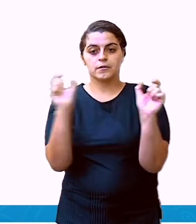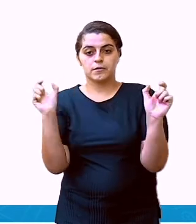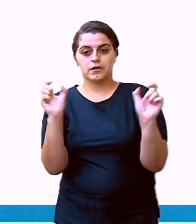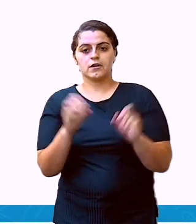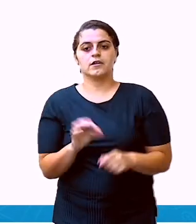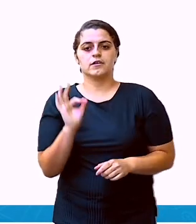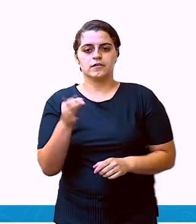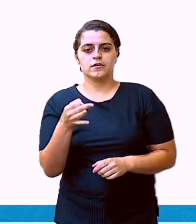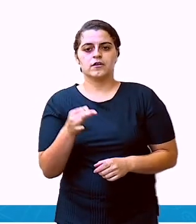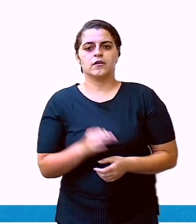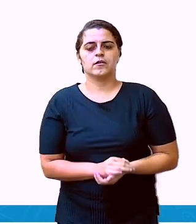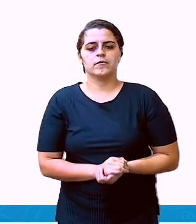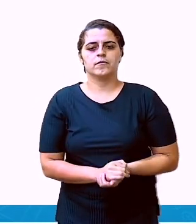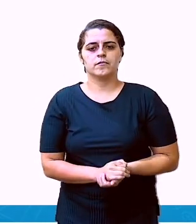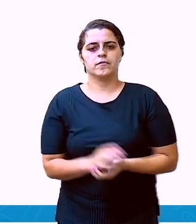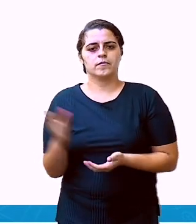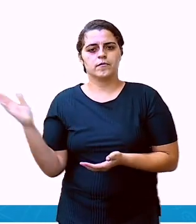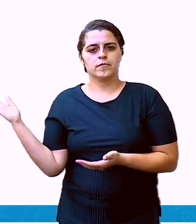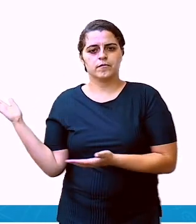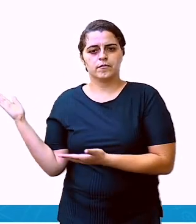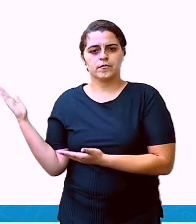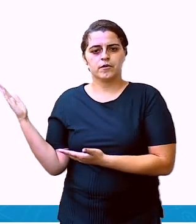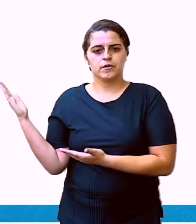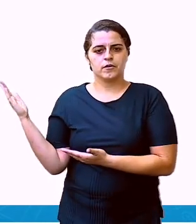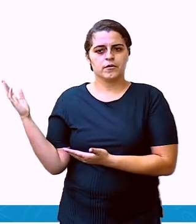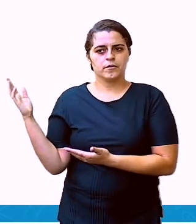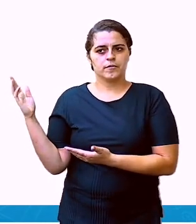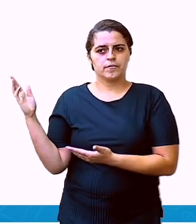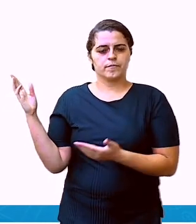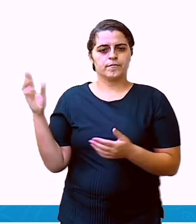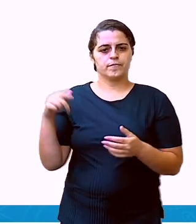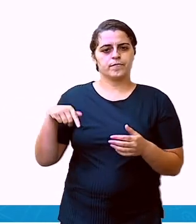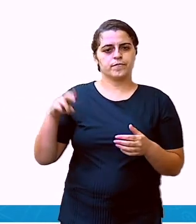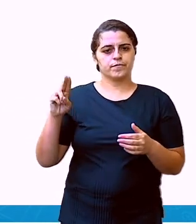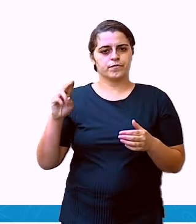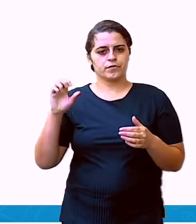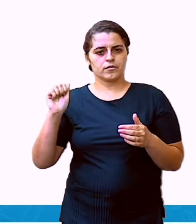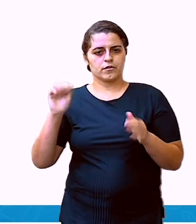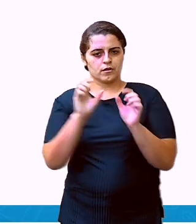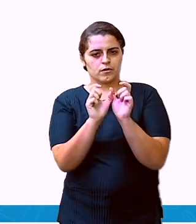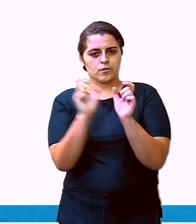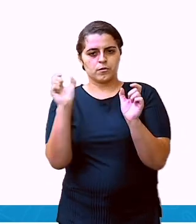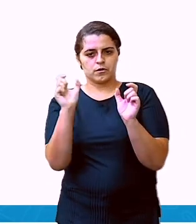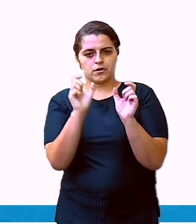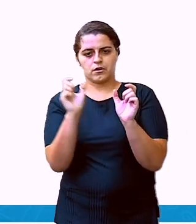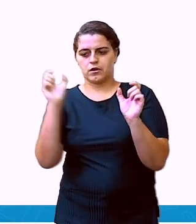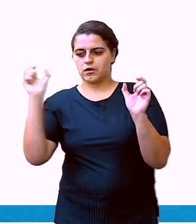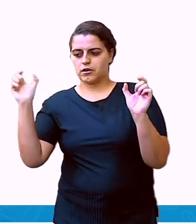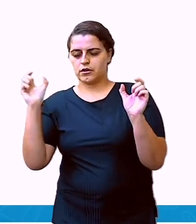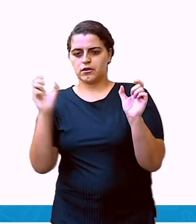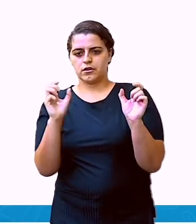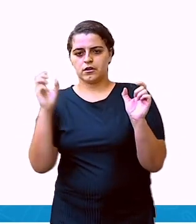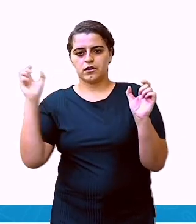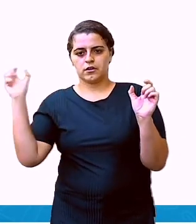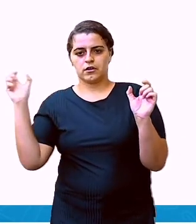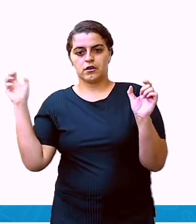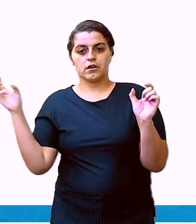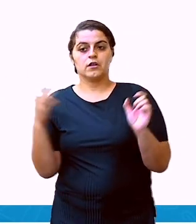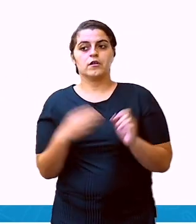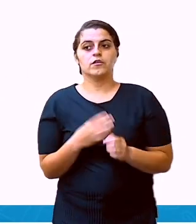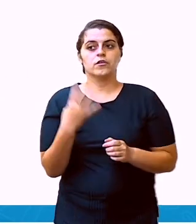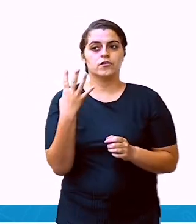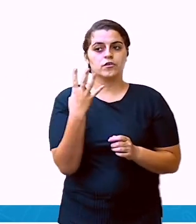Observe. Vou separá-la aqui. Qua-re-tena. Nós já